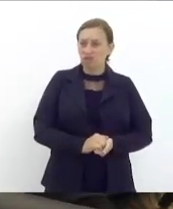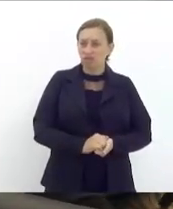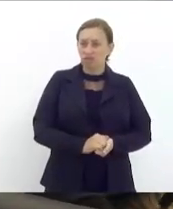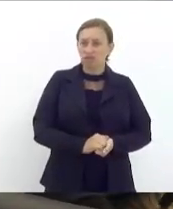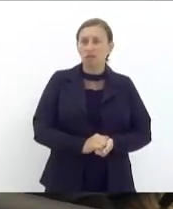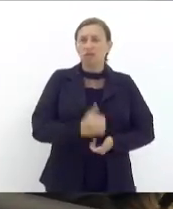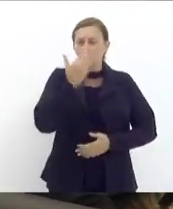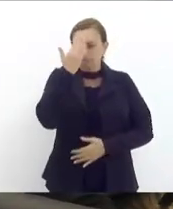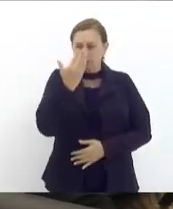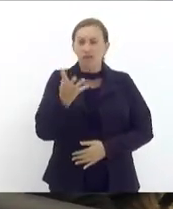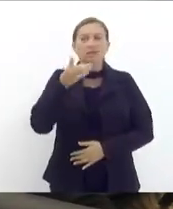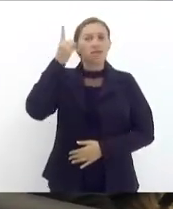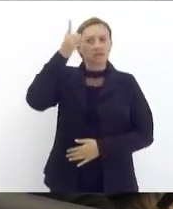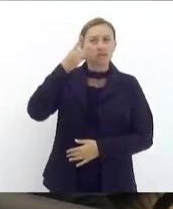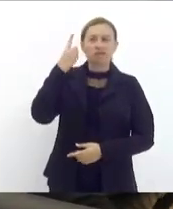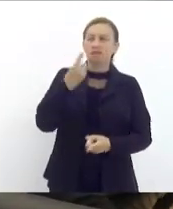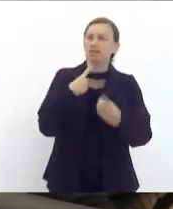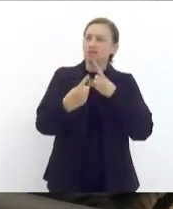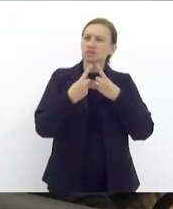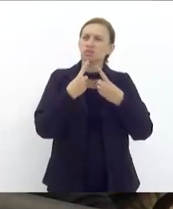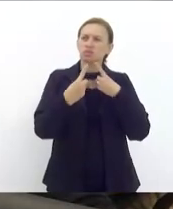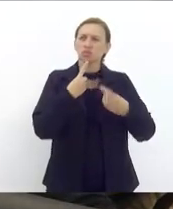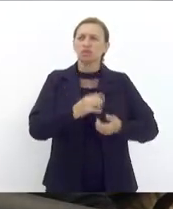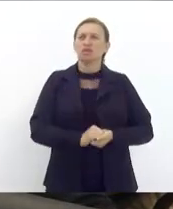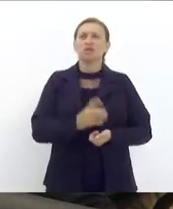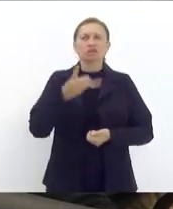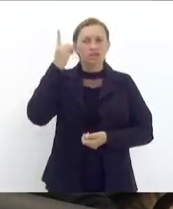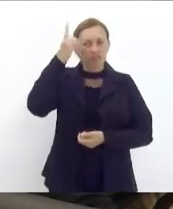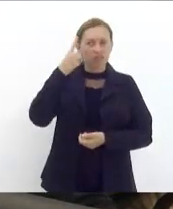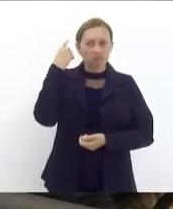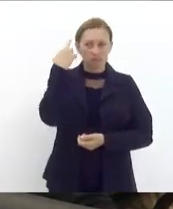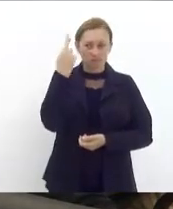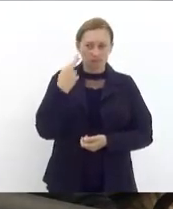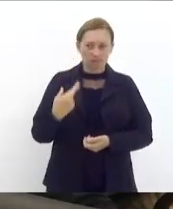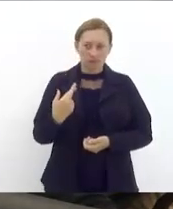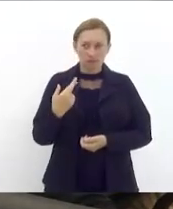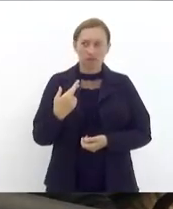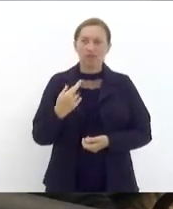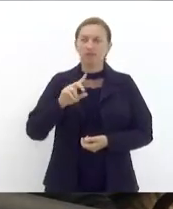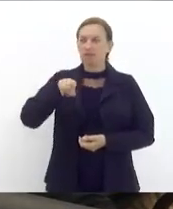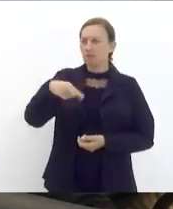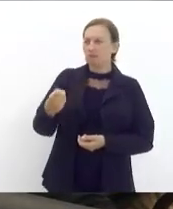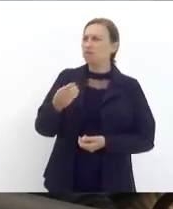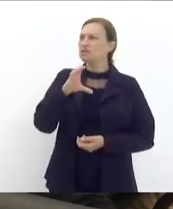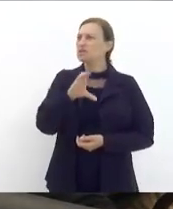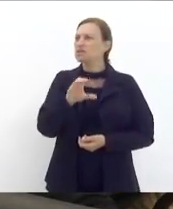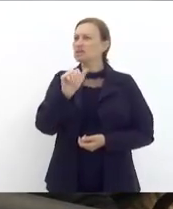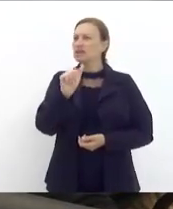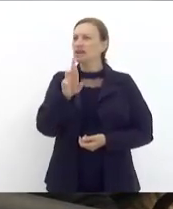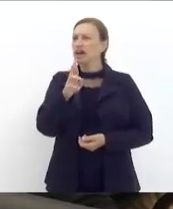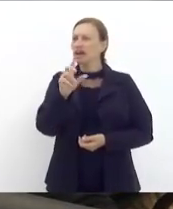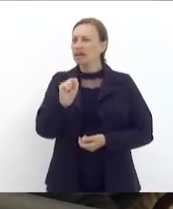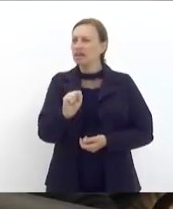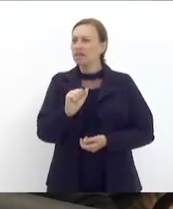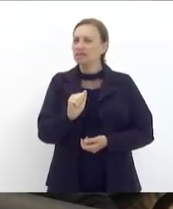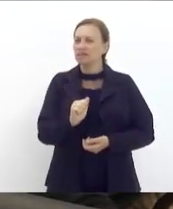Obrigado, deputada. Para discutir, está inscrita a deputada Renata Souza. Carla vai discutir depois também, deputado Carla Machado.